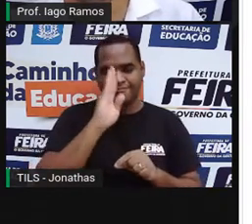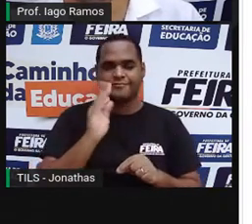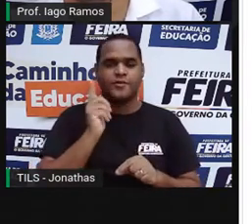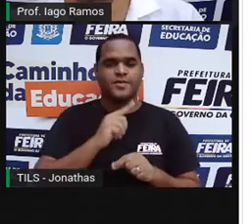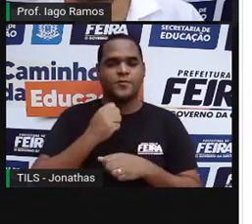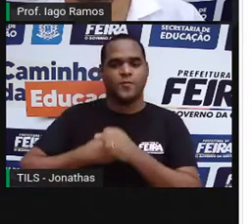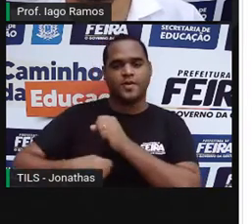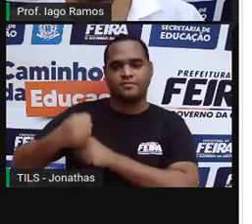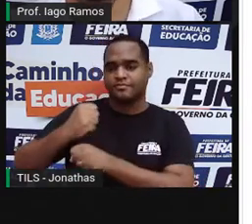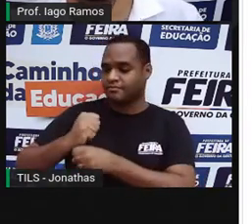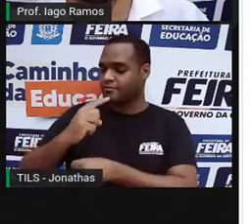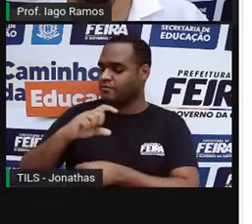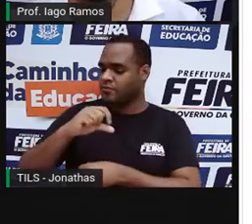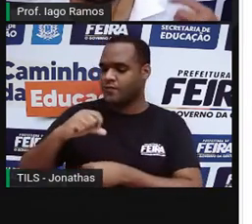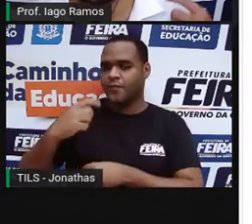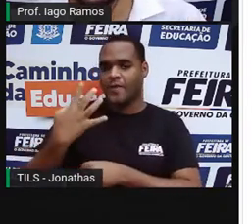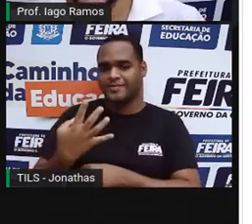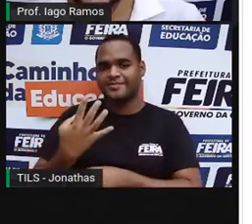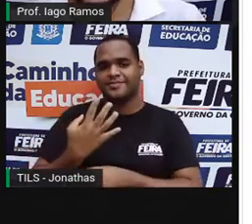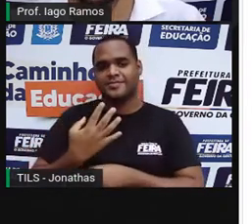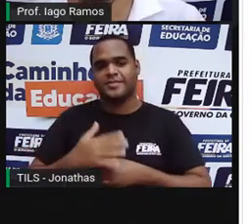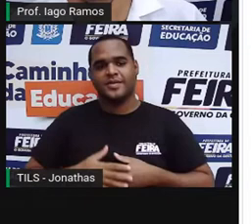em 1994,